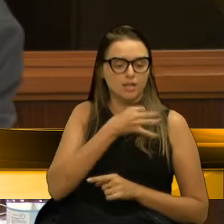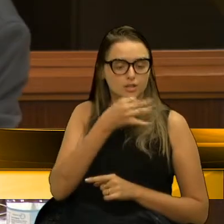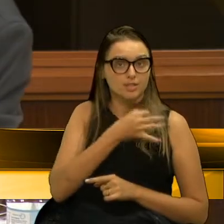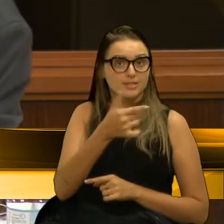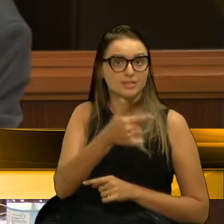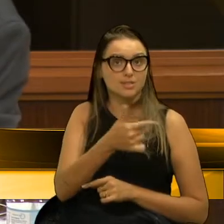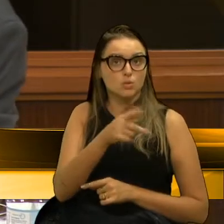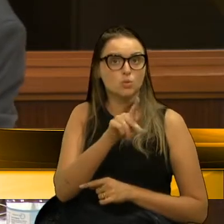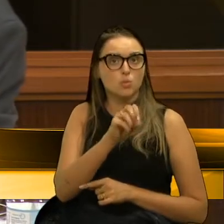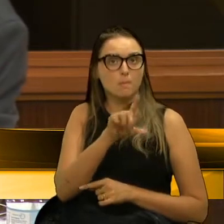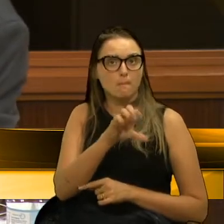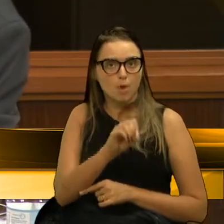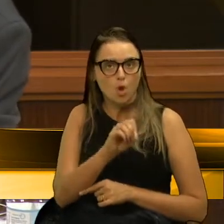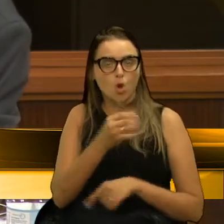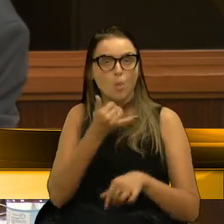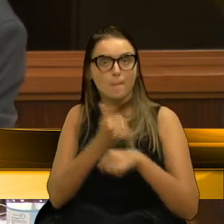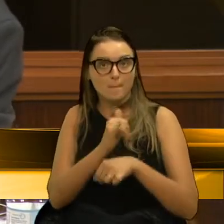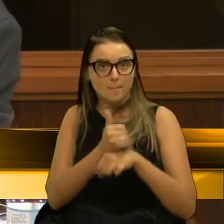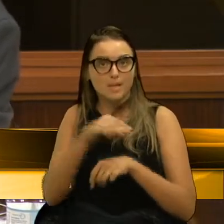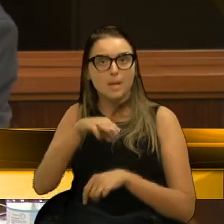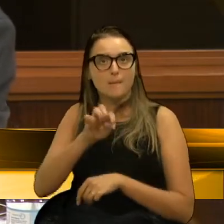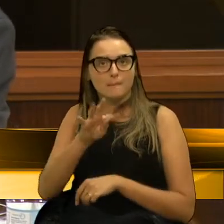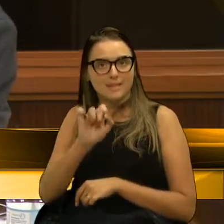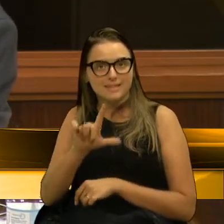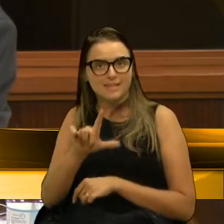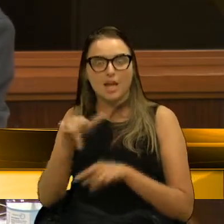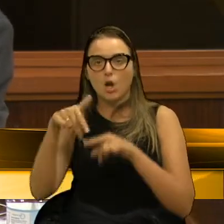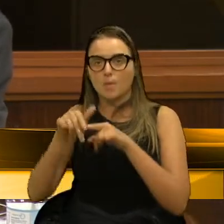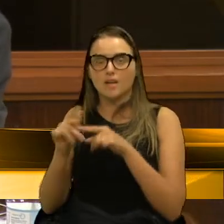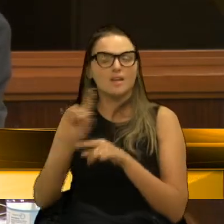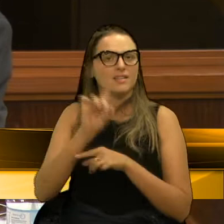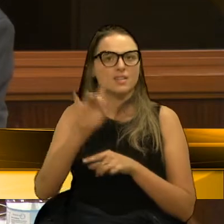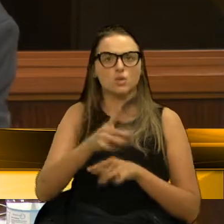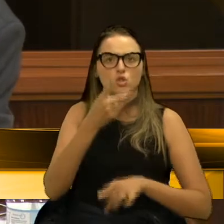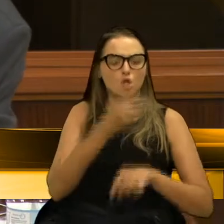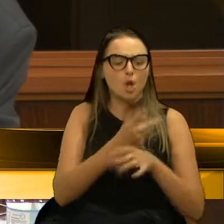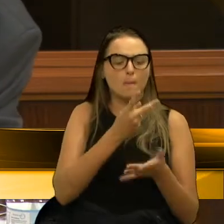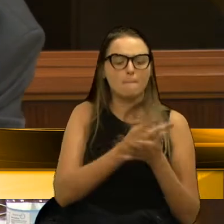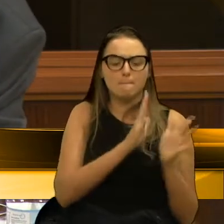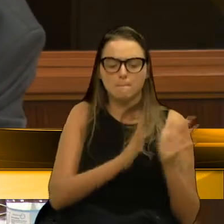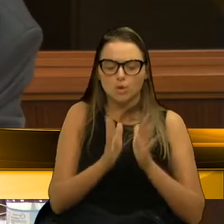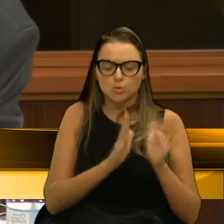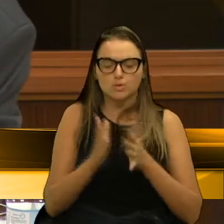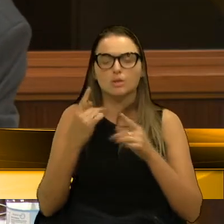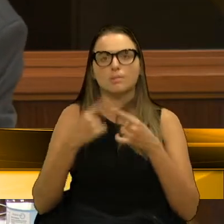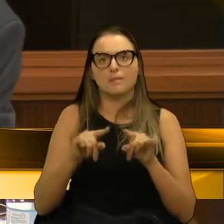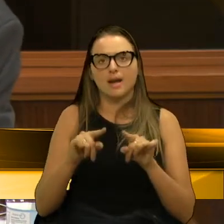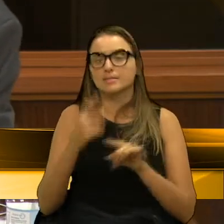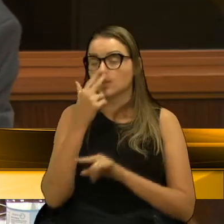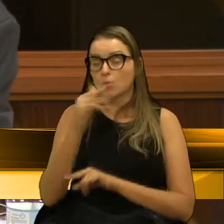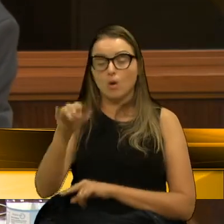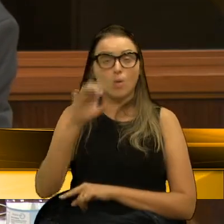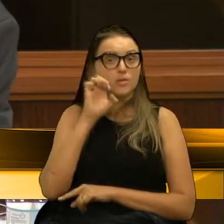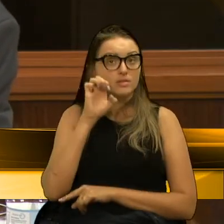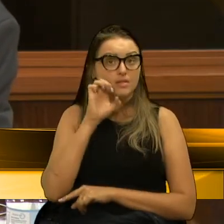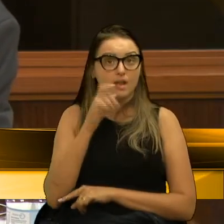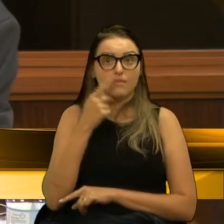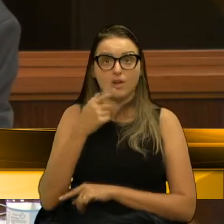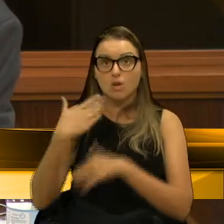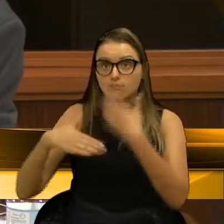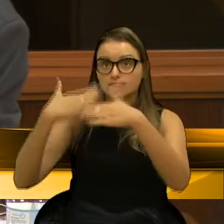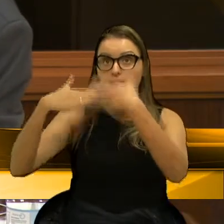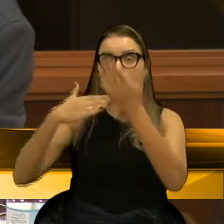mecânico do Brasil. Investir não só na parte mecânica, só na parte produção, na parte cultural, que a Estela comentou recentemente.